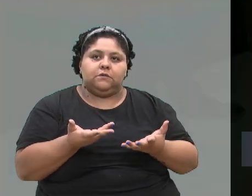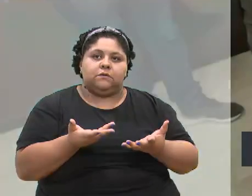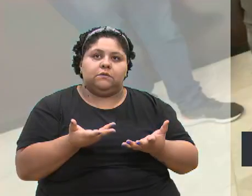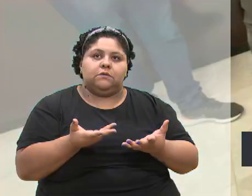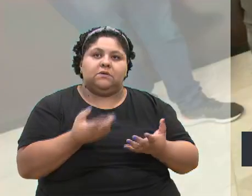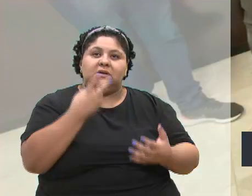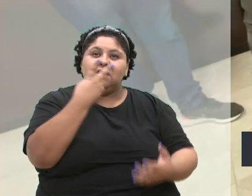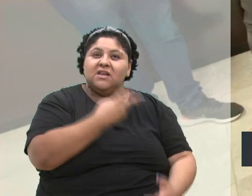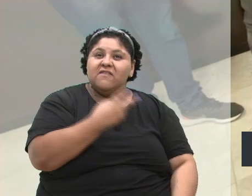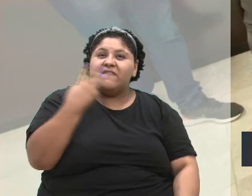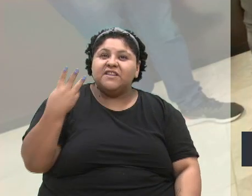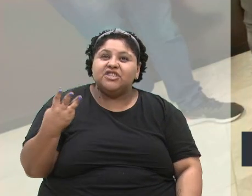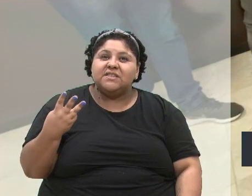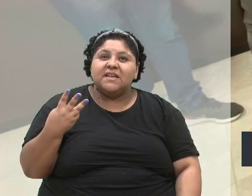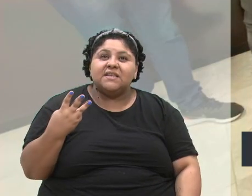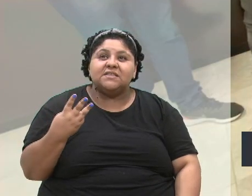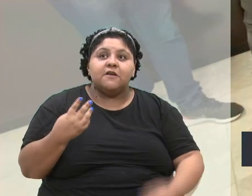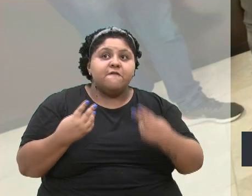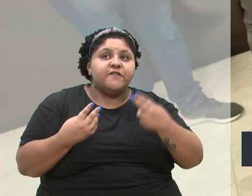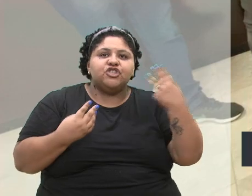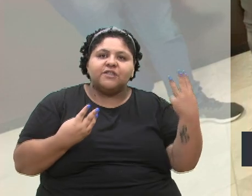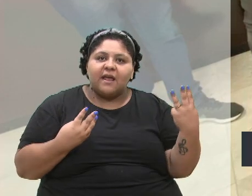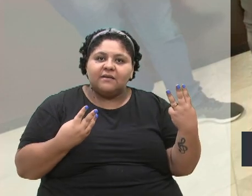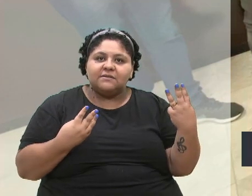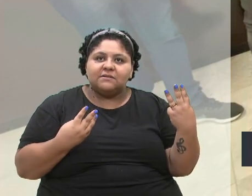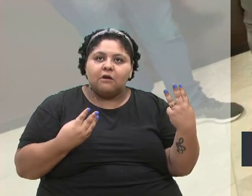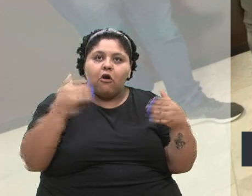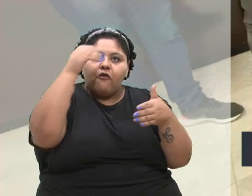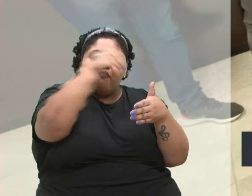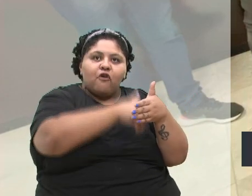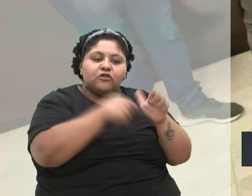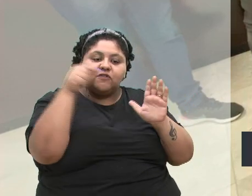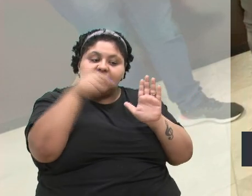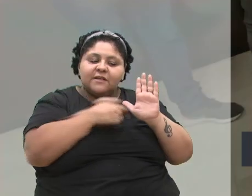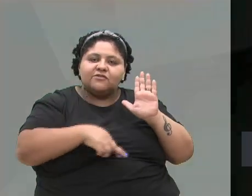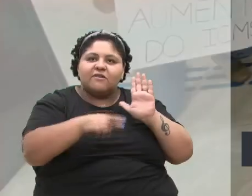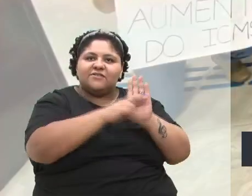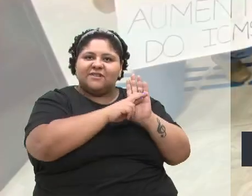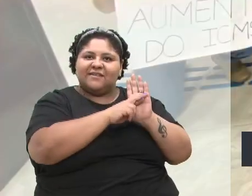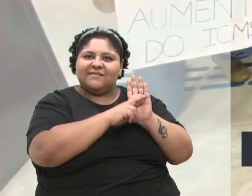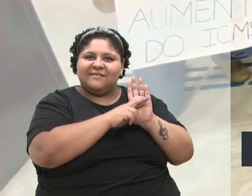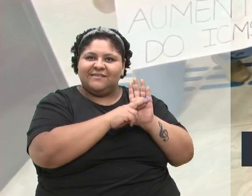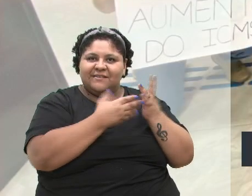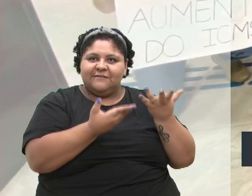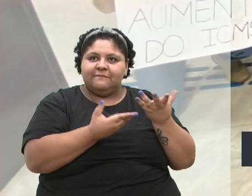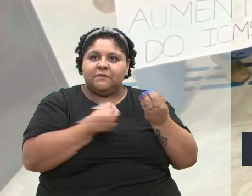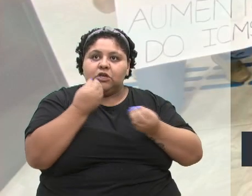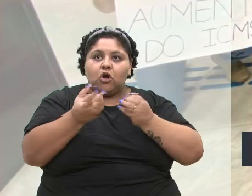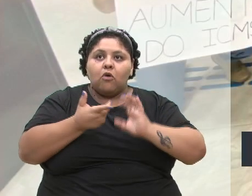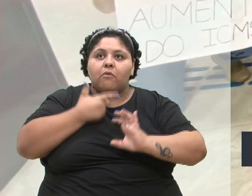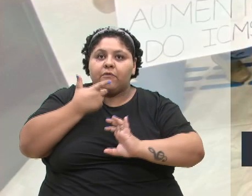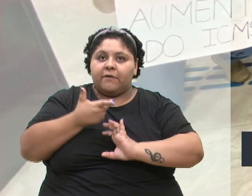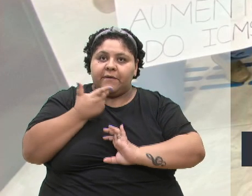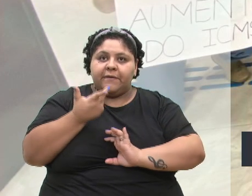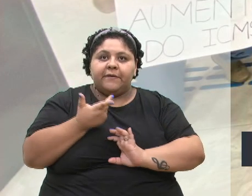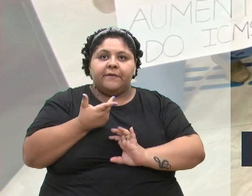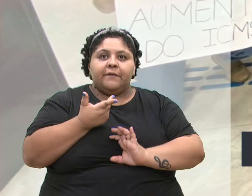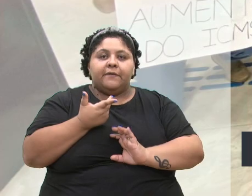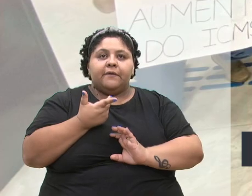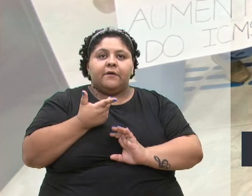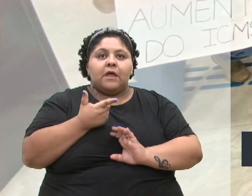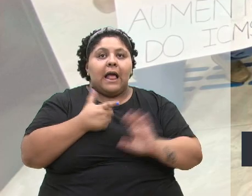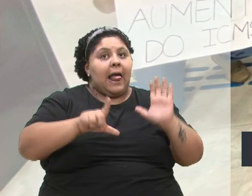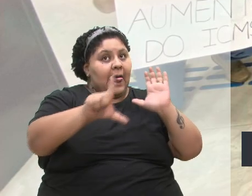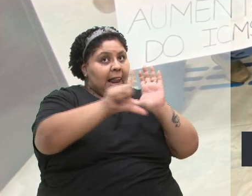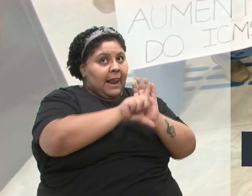23 a 23. Esse foi o resultado. E aí, como diz a norma regimental,